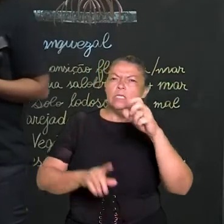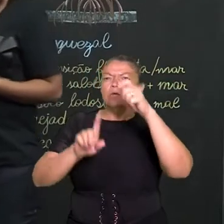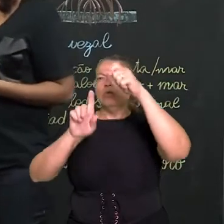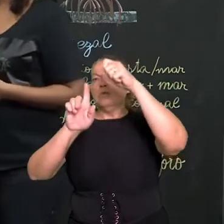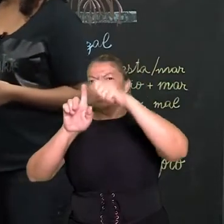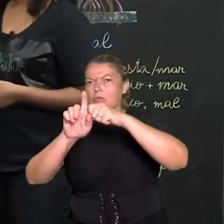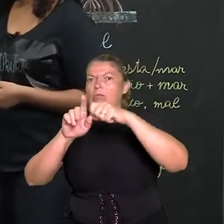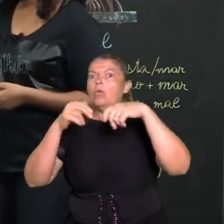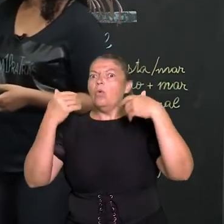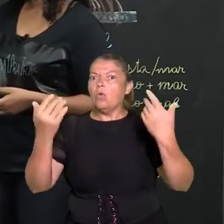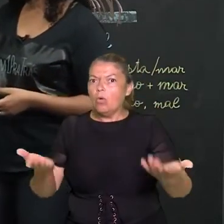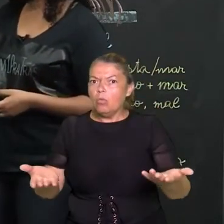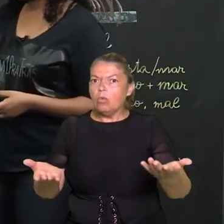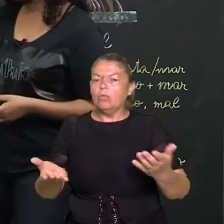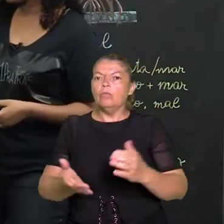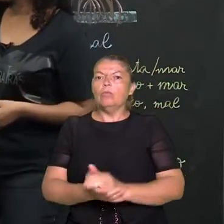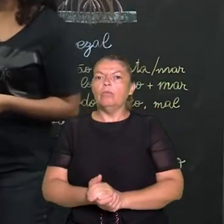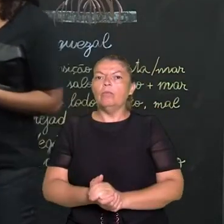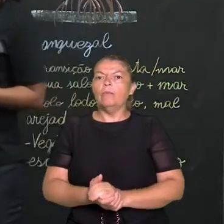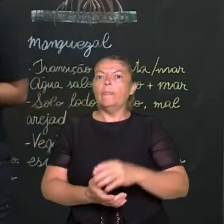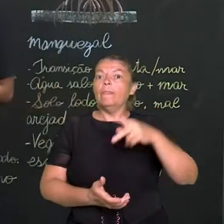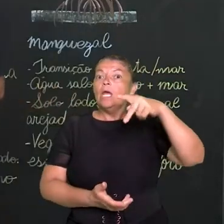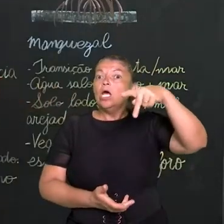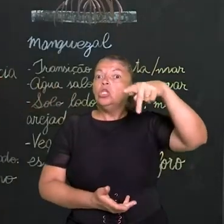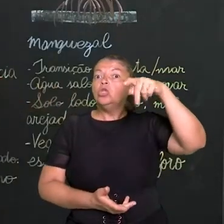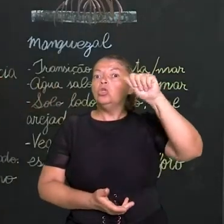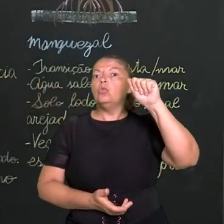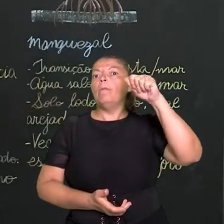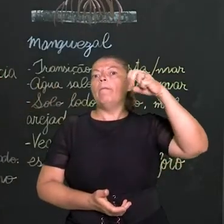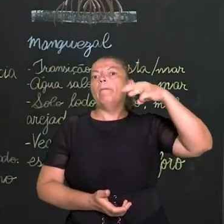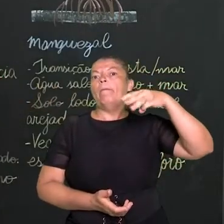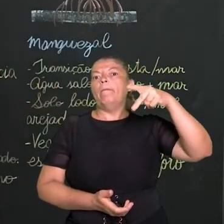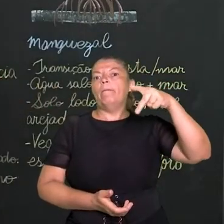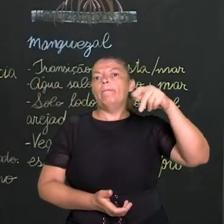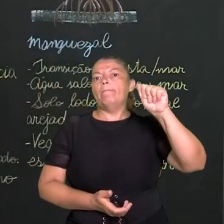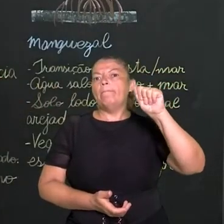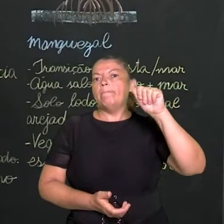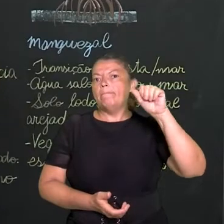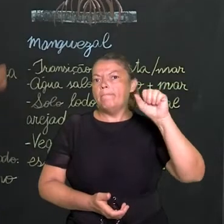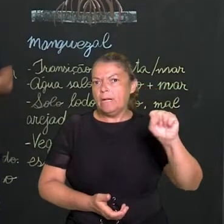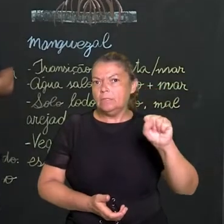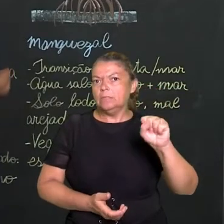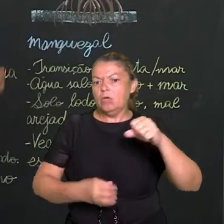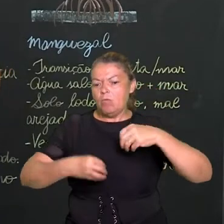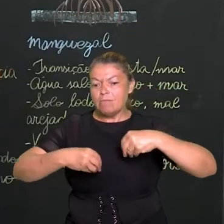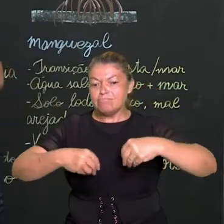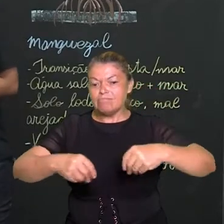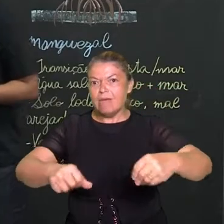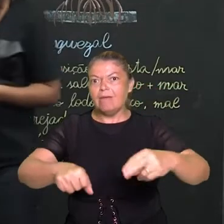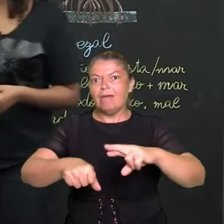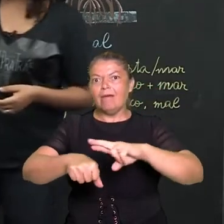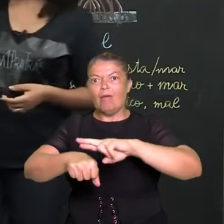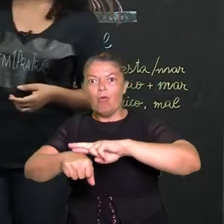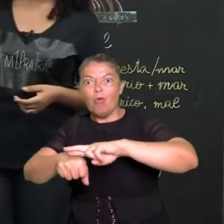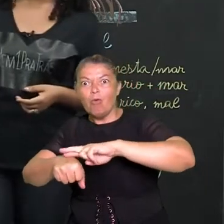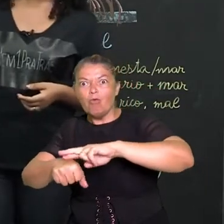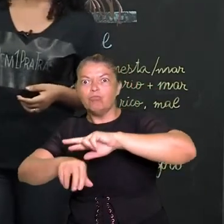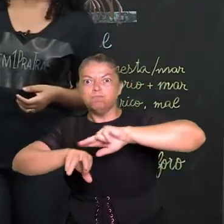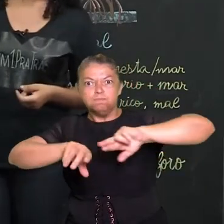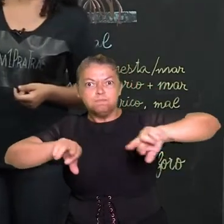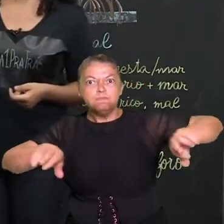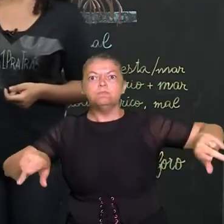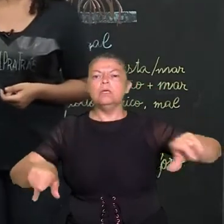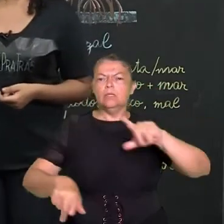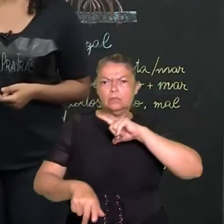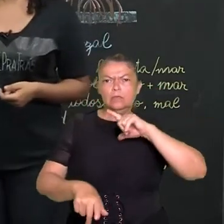ela é elevada. E, assim como no pampas, eu tenho esse solo fértil, essa terra roxa, eu também